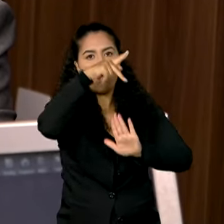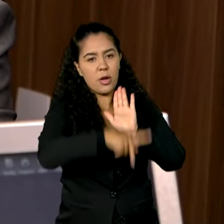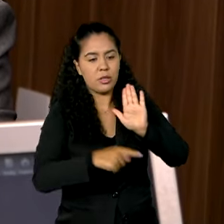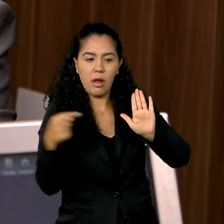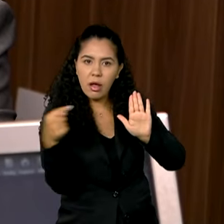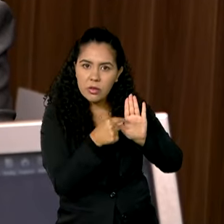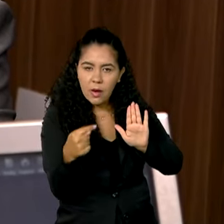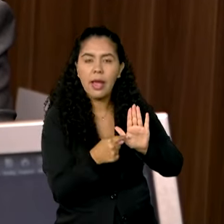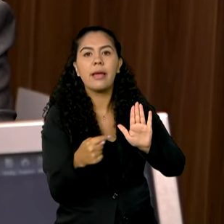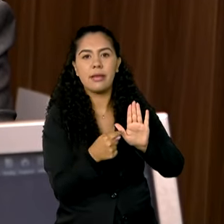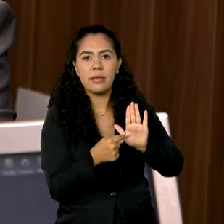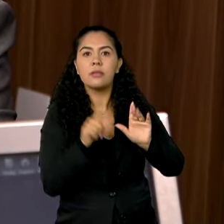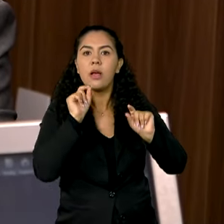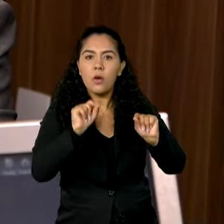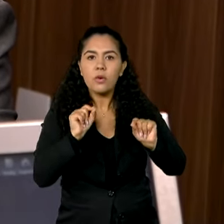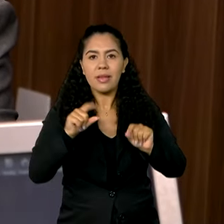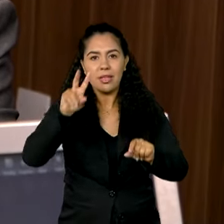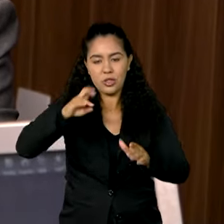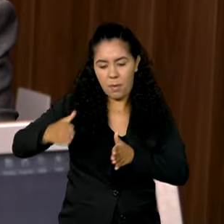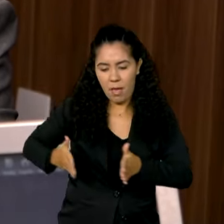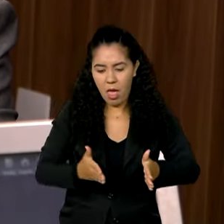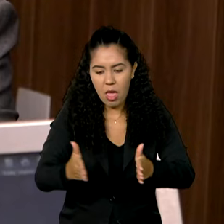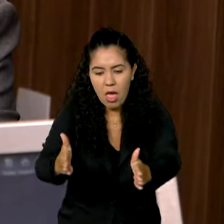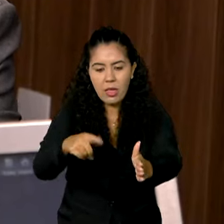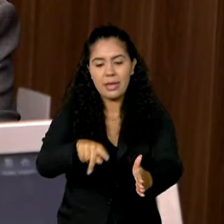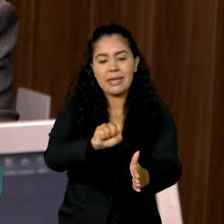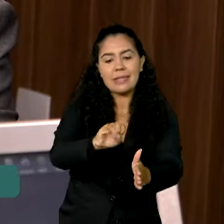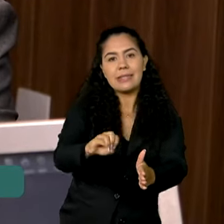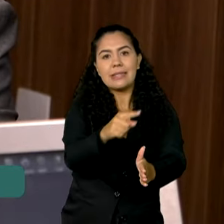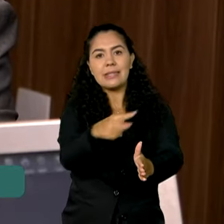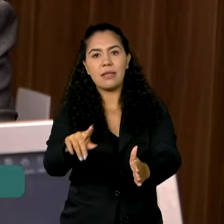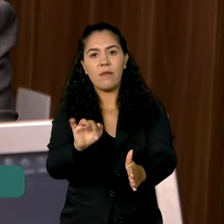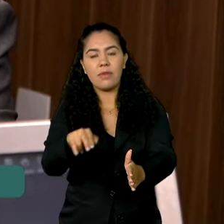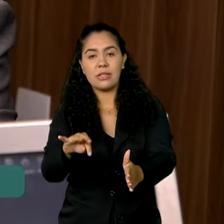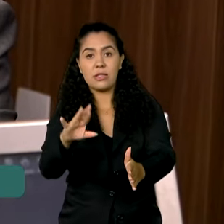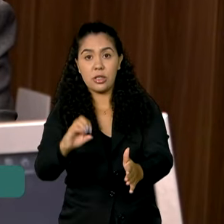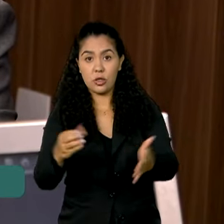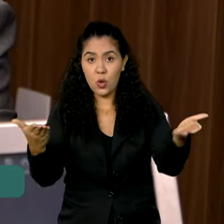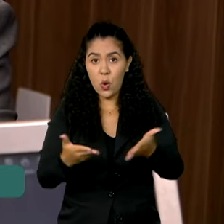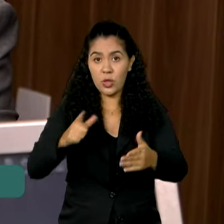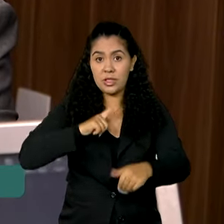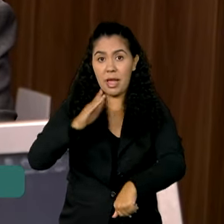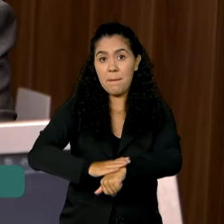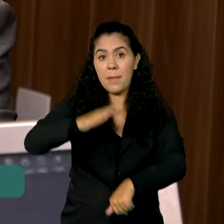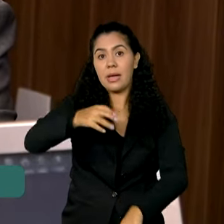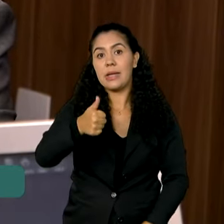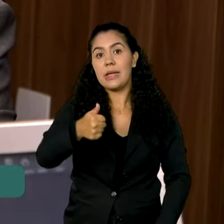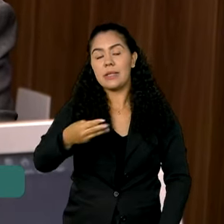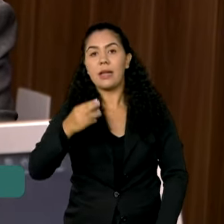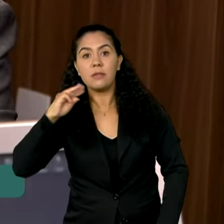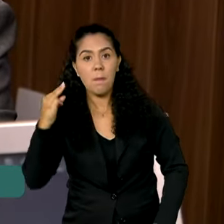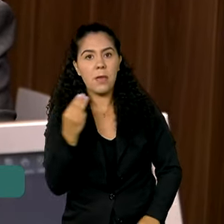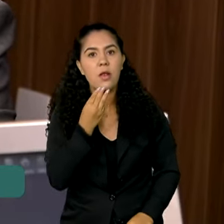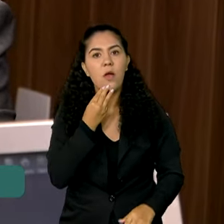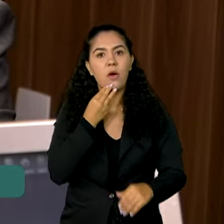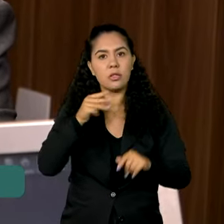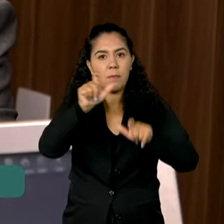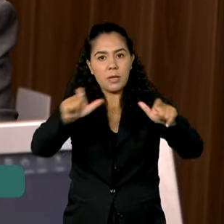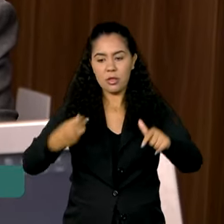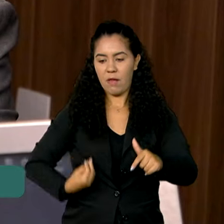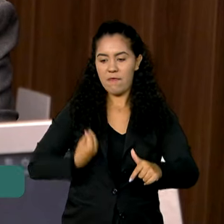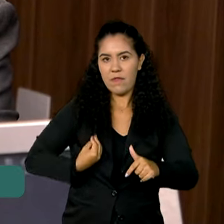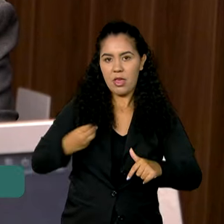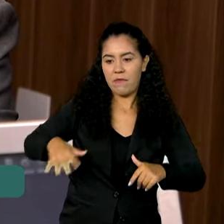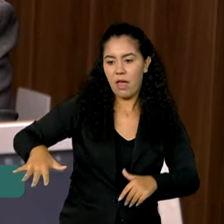projeto de integração do São Francisco. Hoje, já tem mais de 13 milhões de habitantes na região Nordeste beneficiadas pelo PIS.